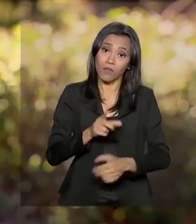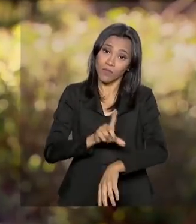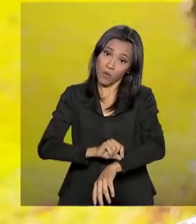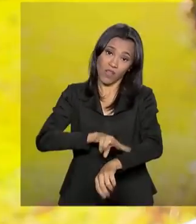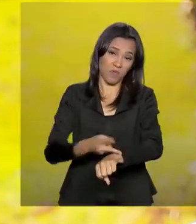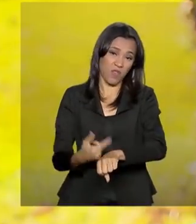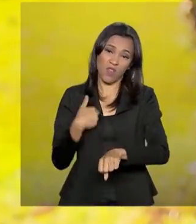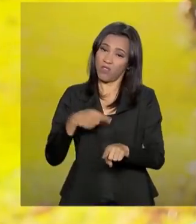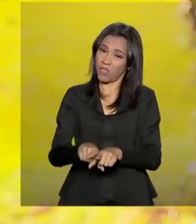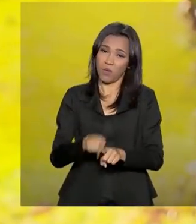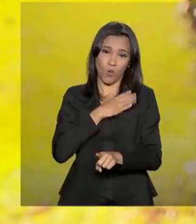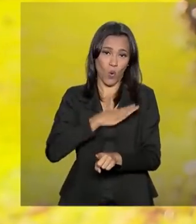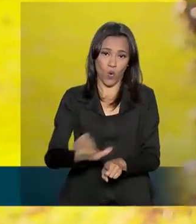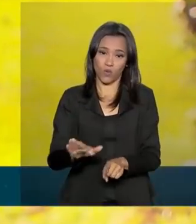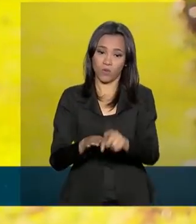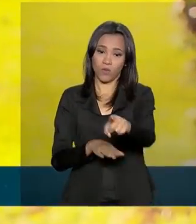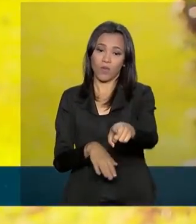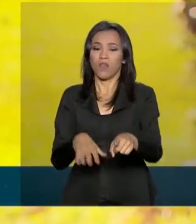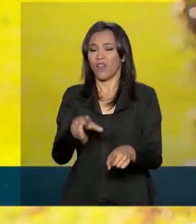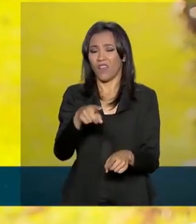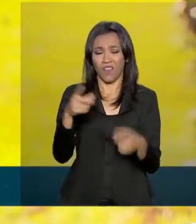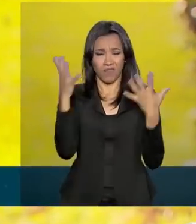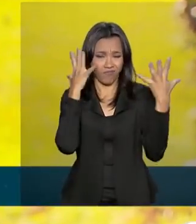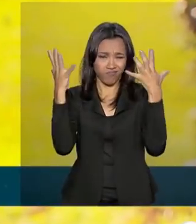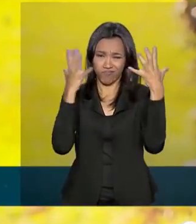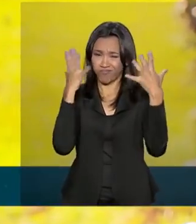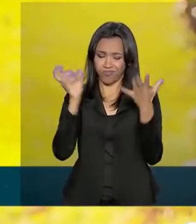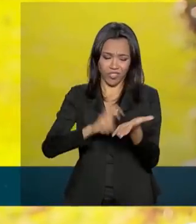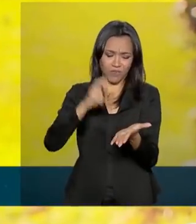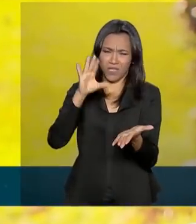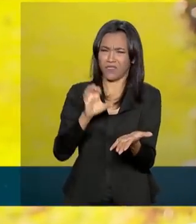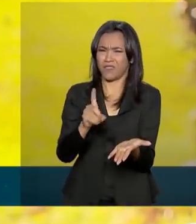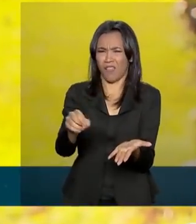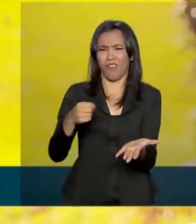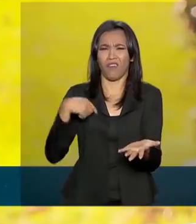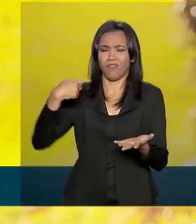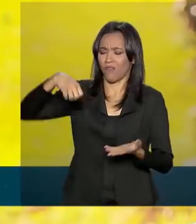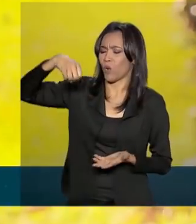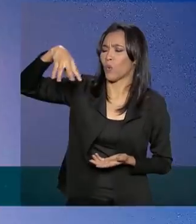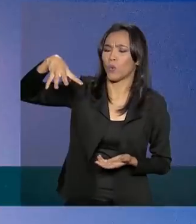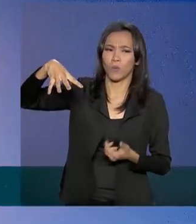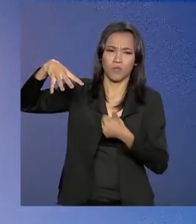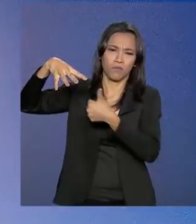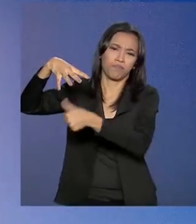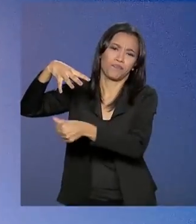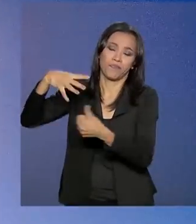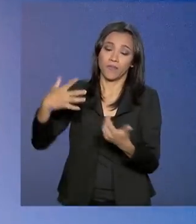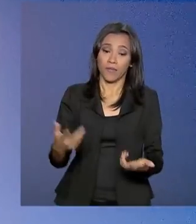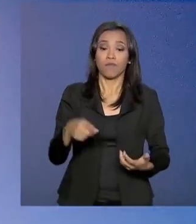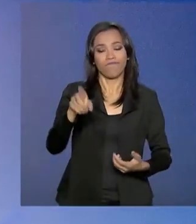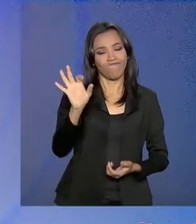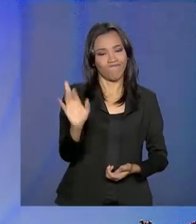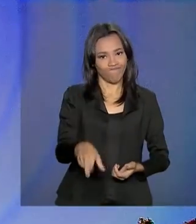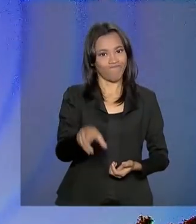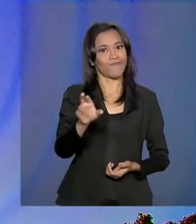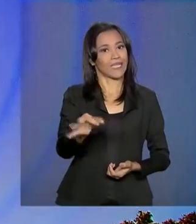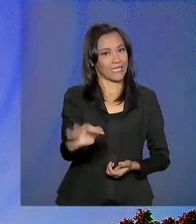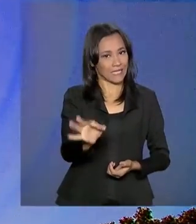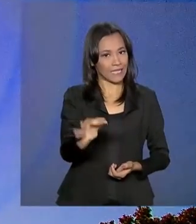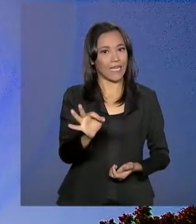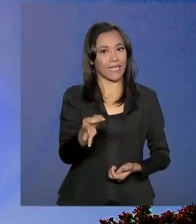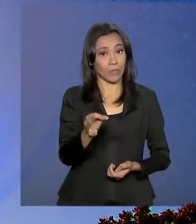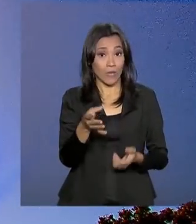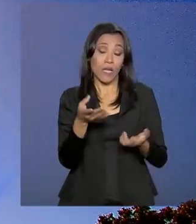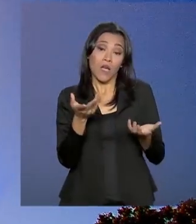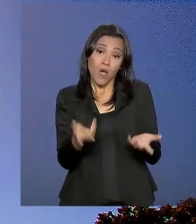também não gosto. Descontrola totalmente, a gente acorda muito mais cedo, tem que acender mais luzes. A Zara está certa. Do ponto de vista